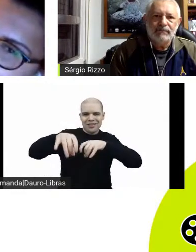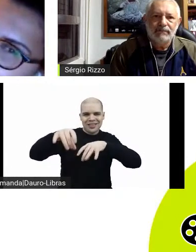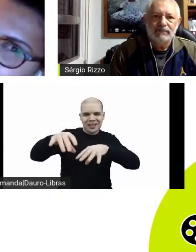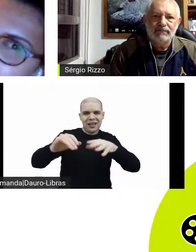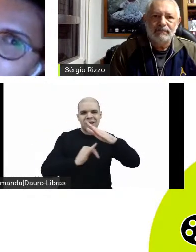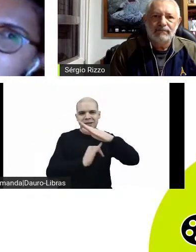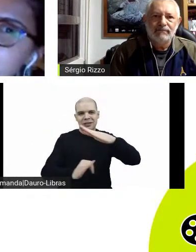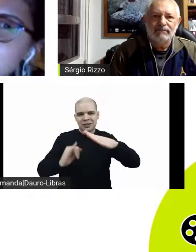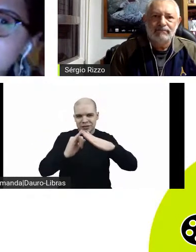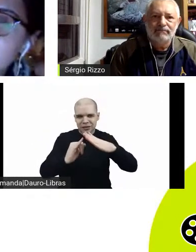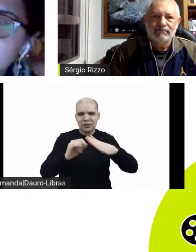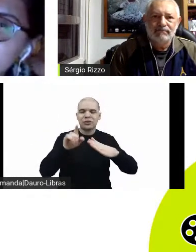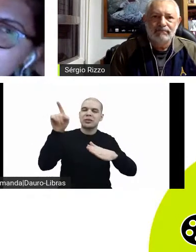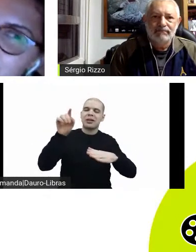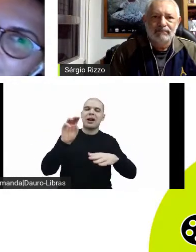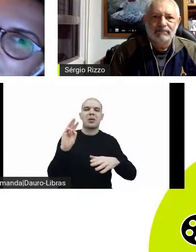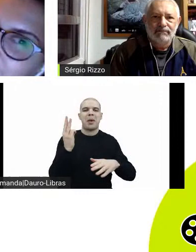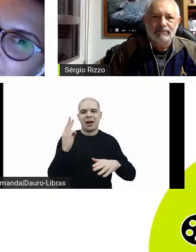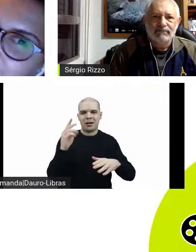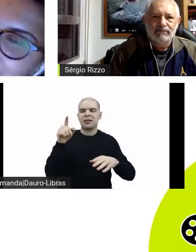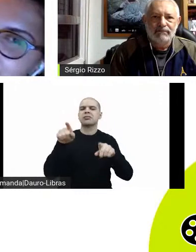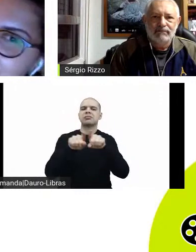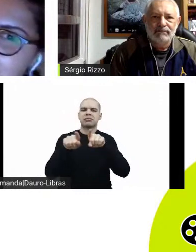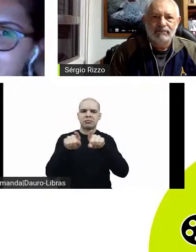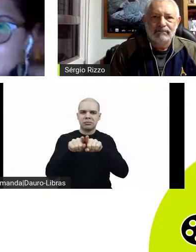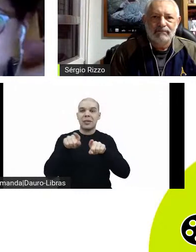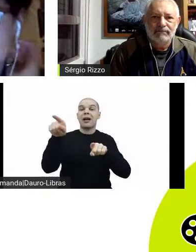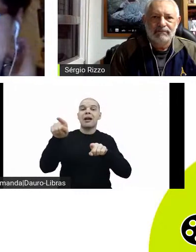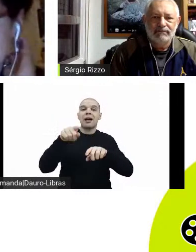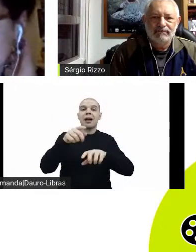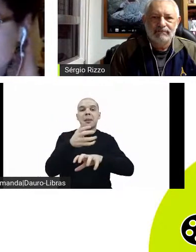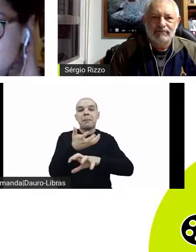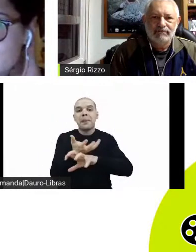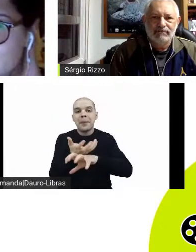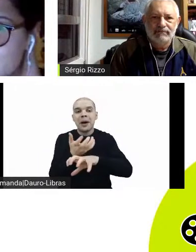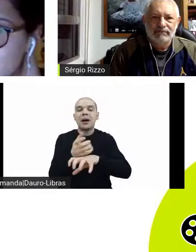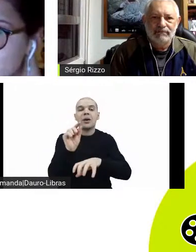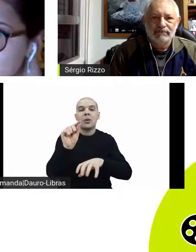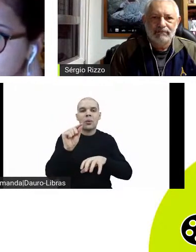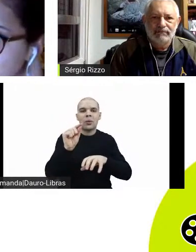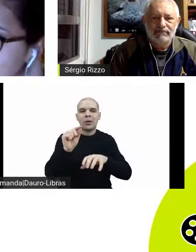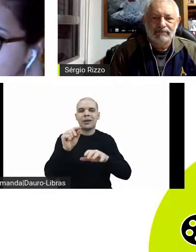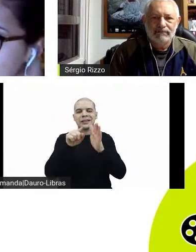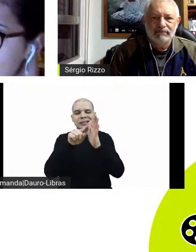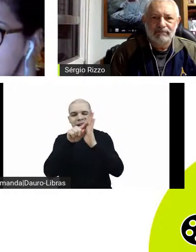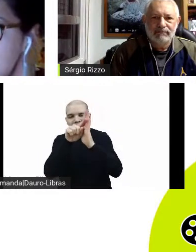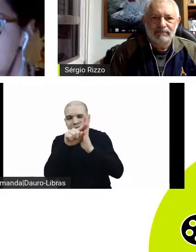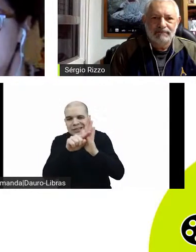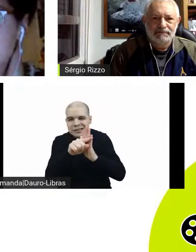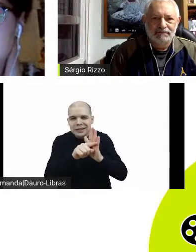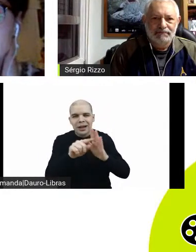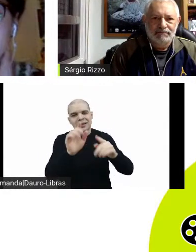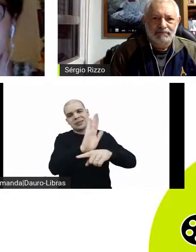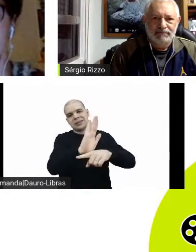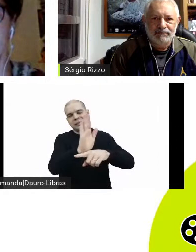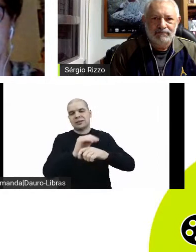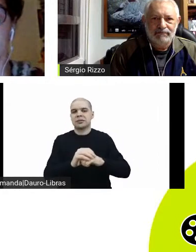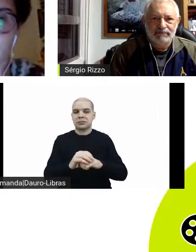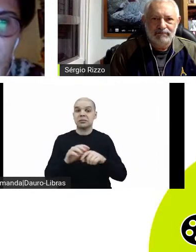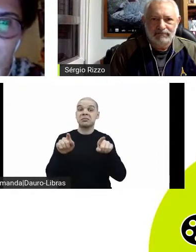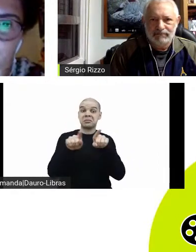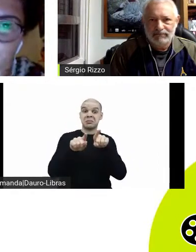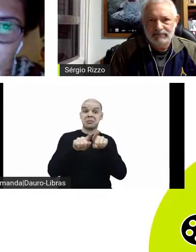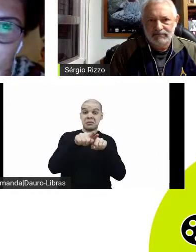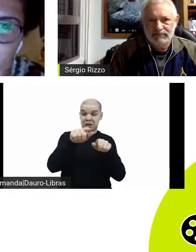do Maranhão, na disciplina de Crítica Cinematográfica. Concluiu o curso de filmmaking da New York